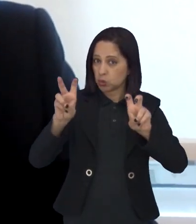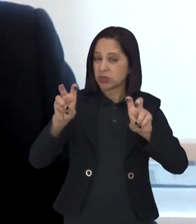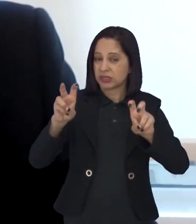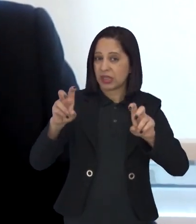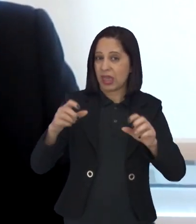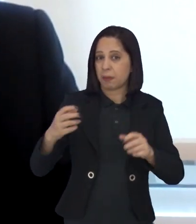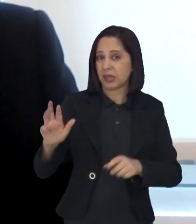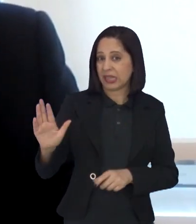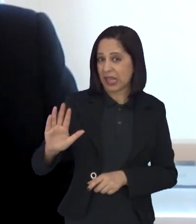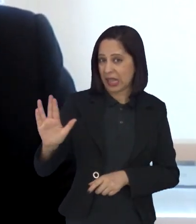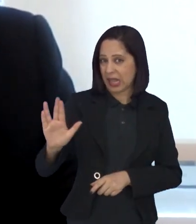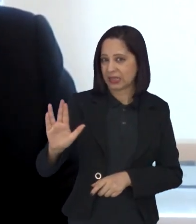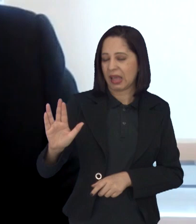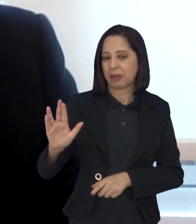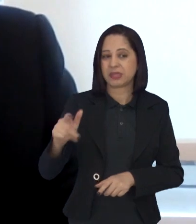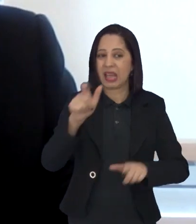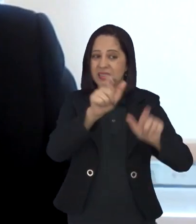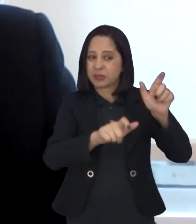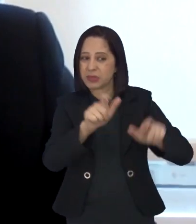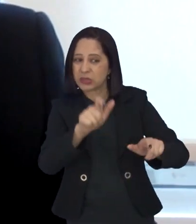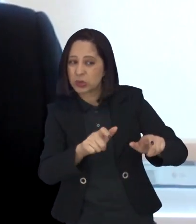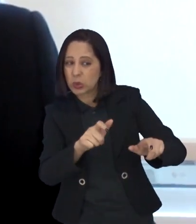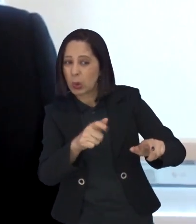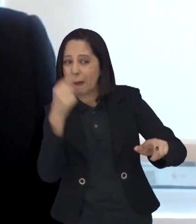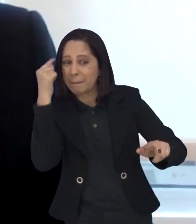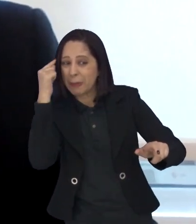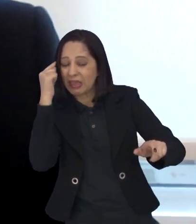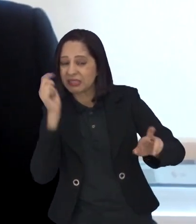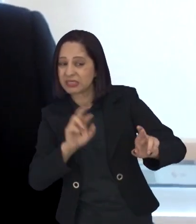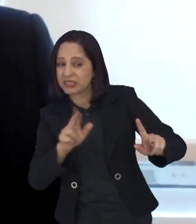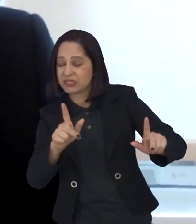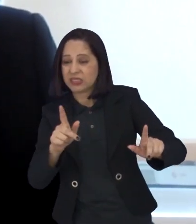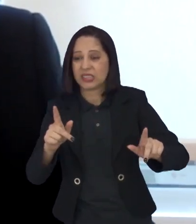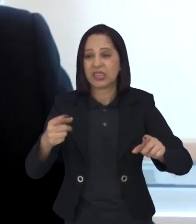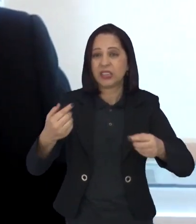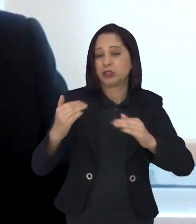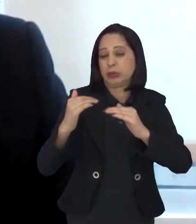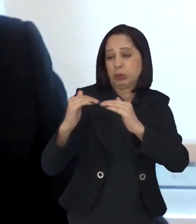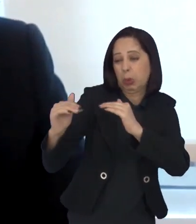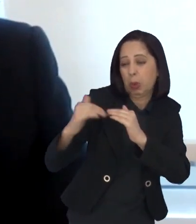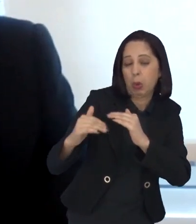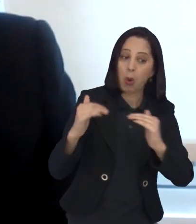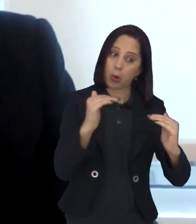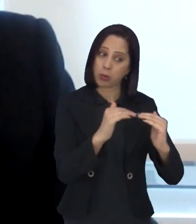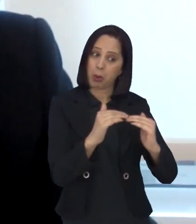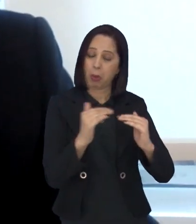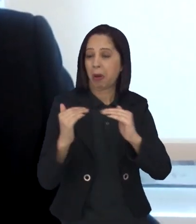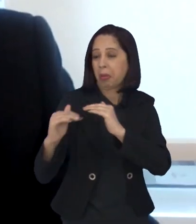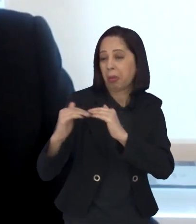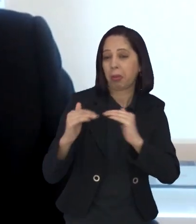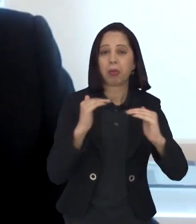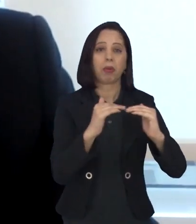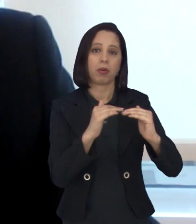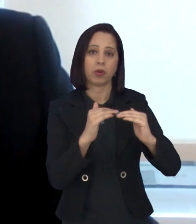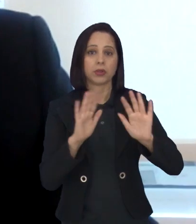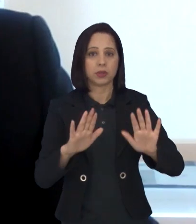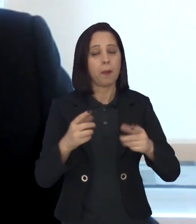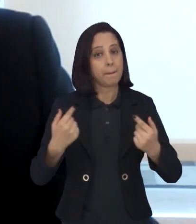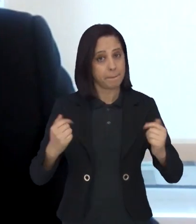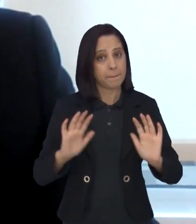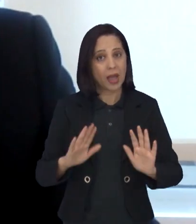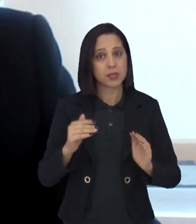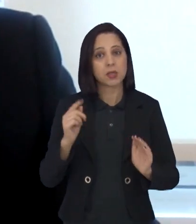importante é a gente se apegar às questões científicas, às comprovações, às evidências científicas. e nesse